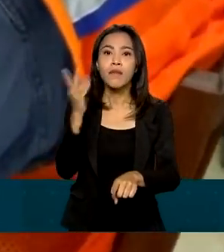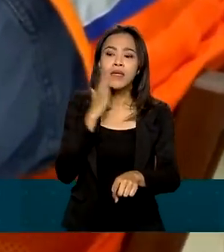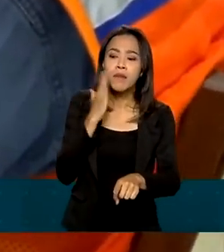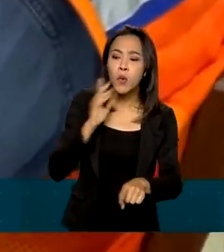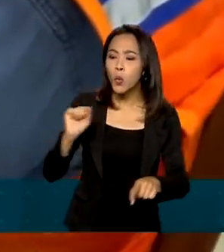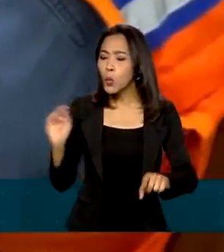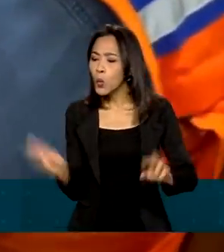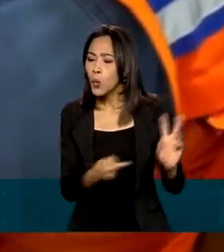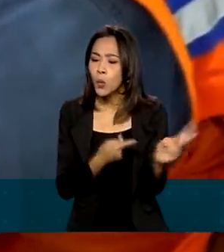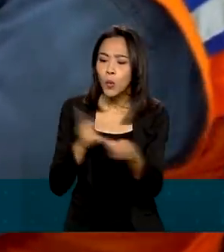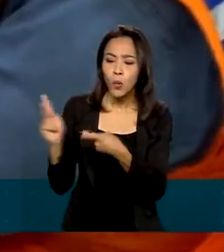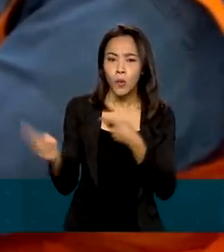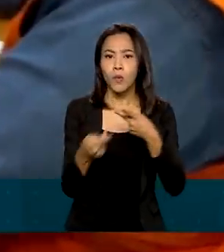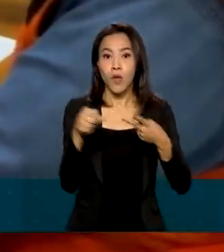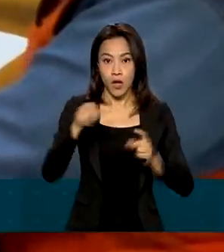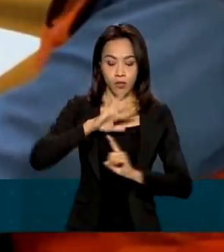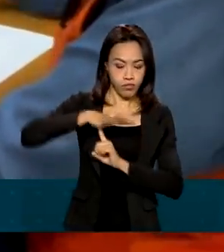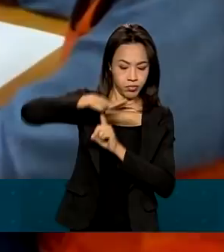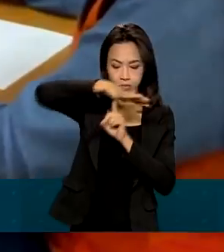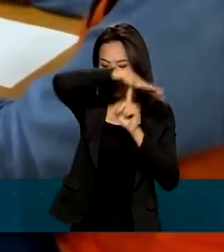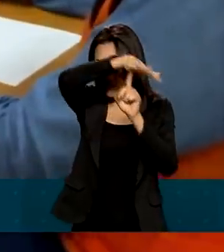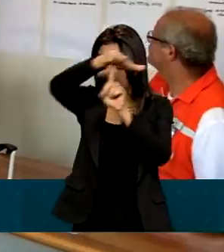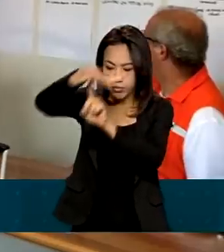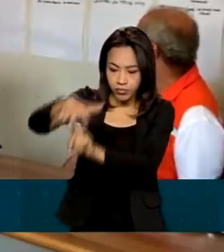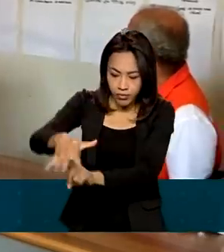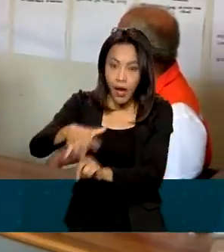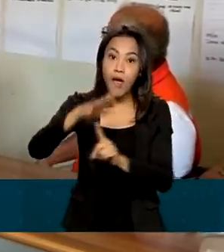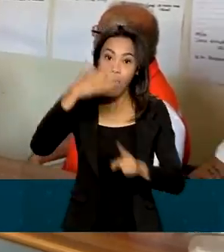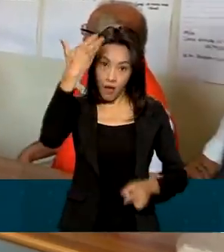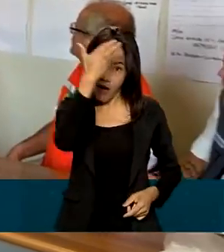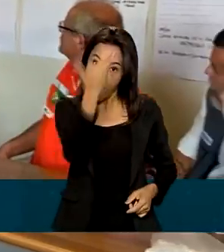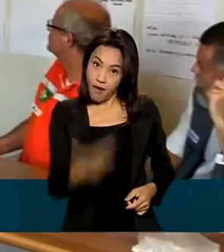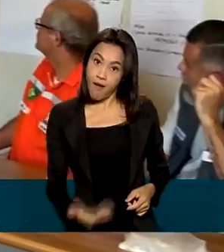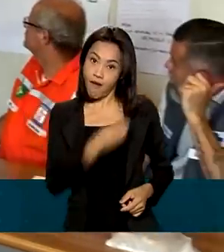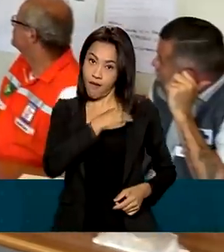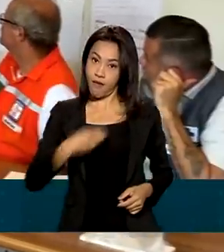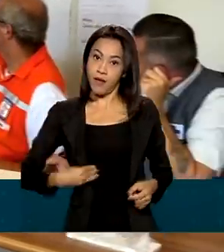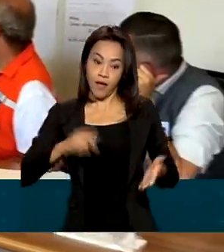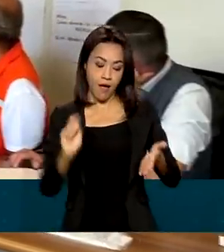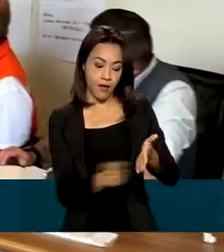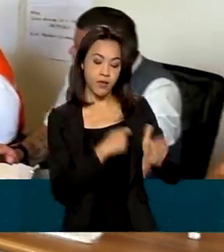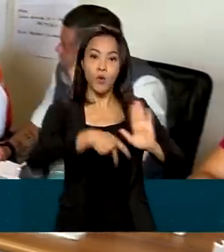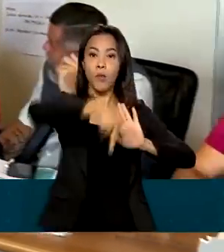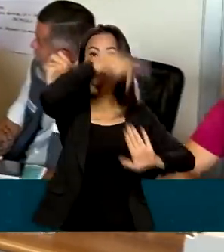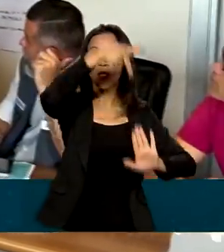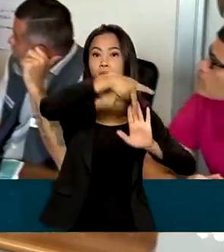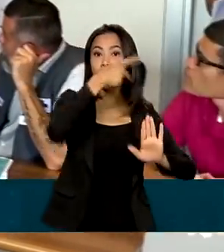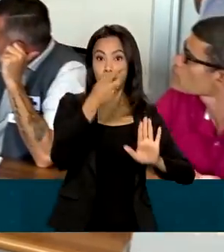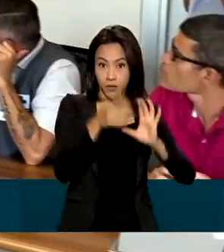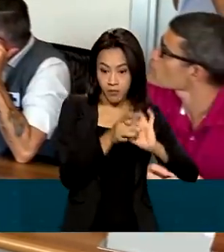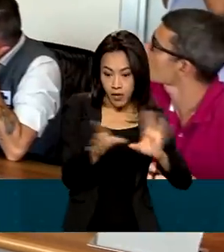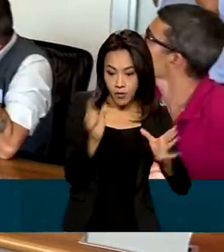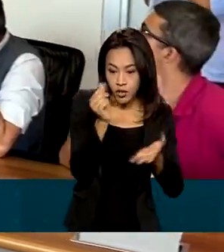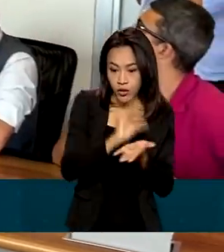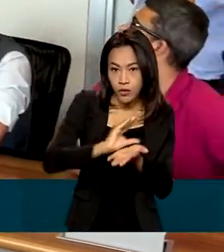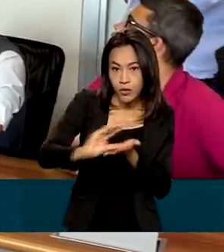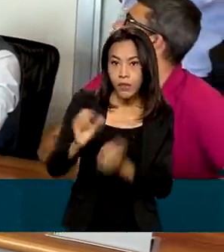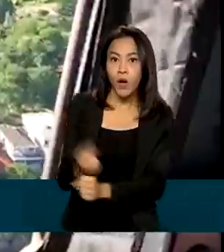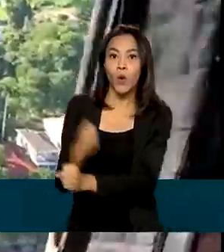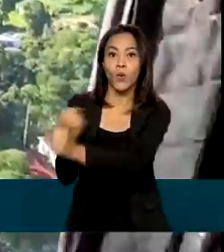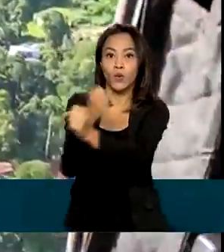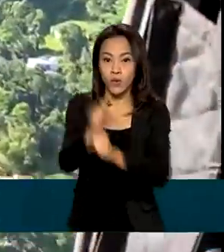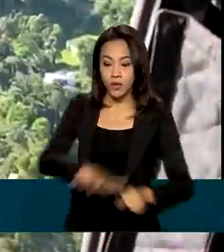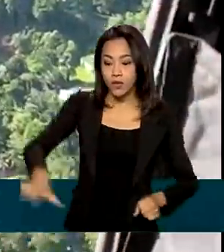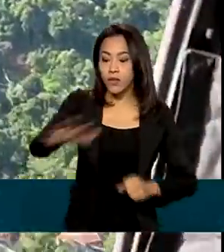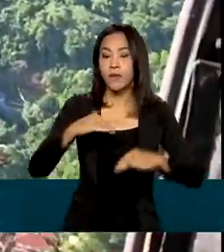estragos. Após o sobrevoo, ele assinou uma portaria que libera recursos para a reconstrução de moradias em Angra dos